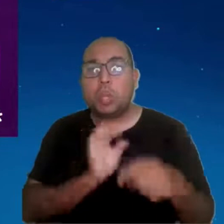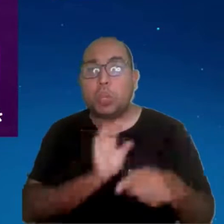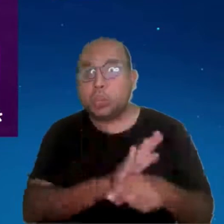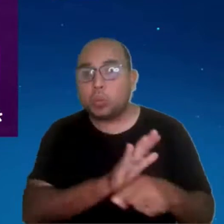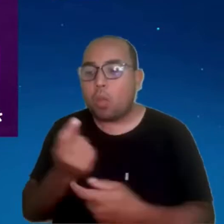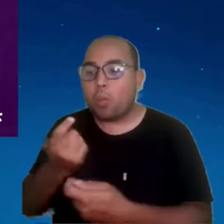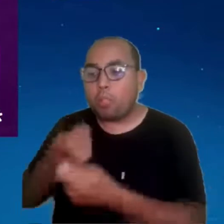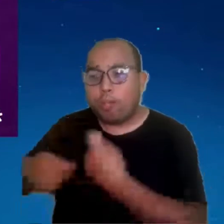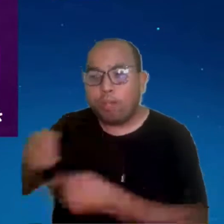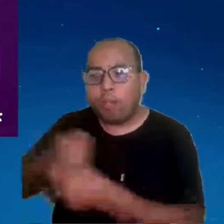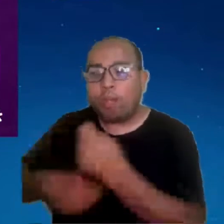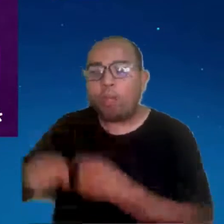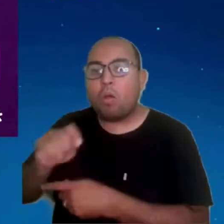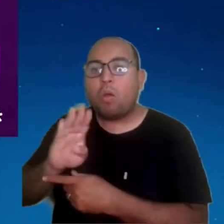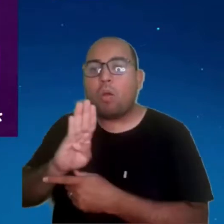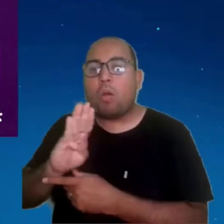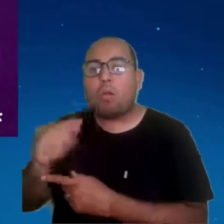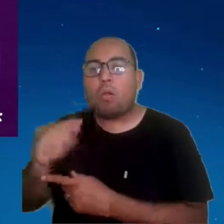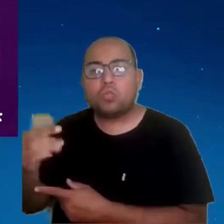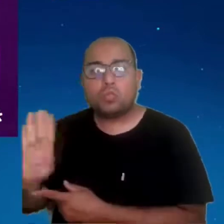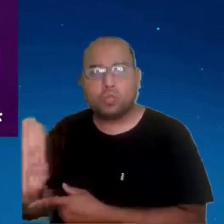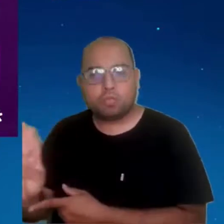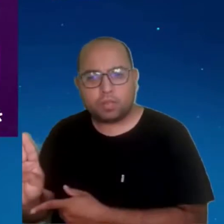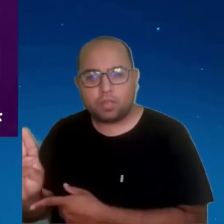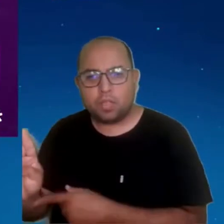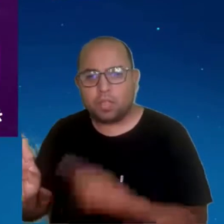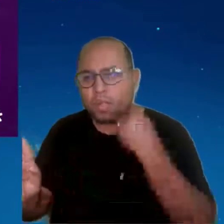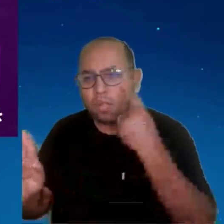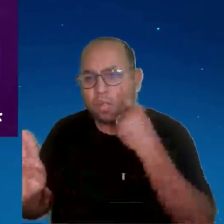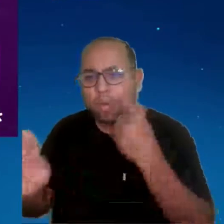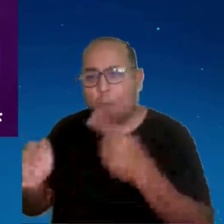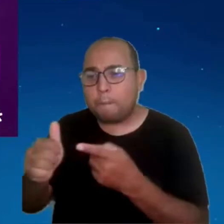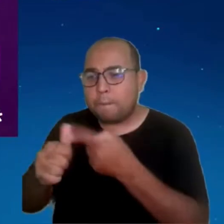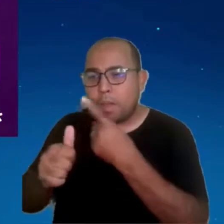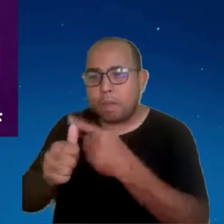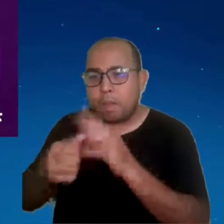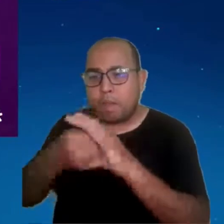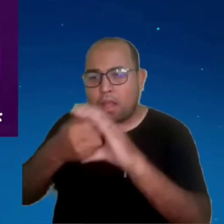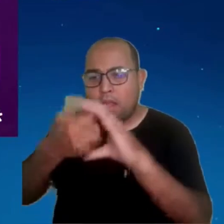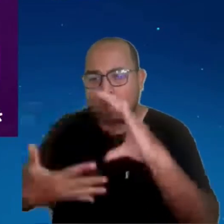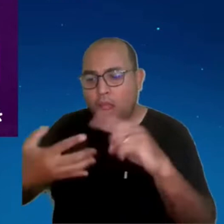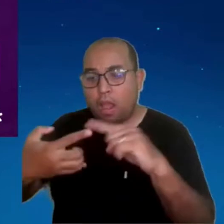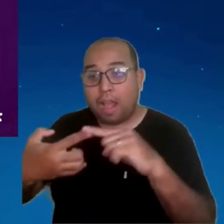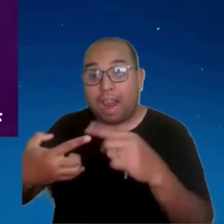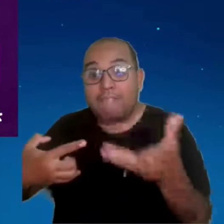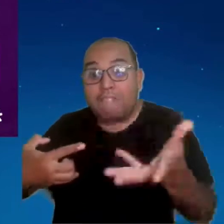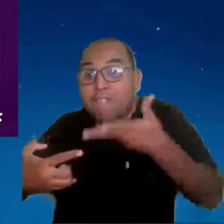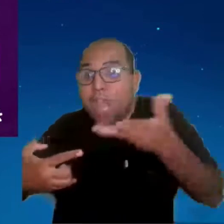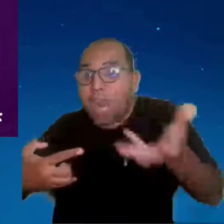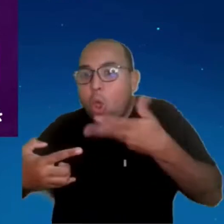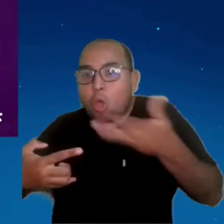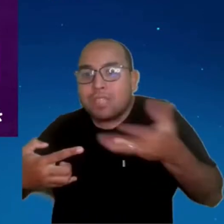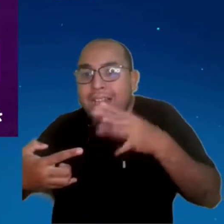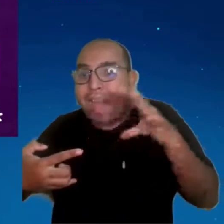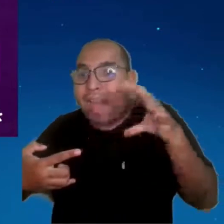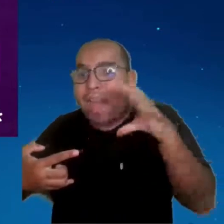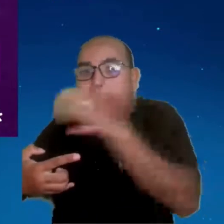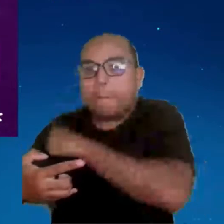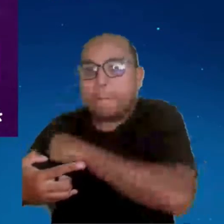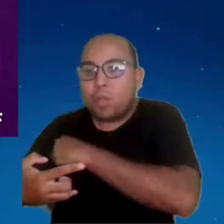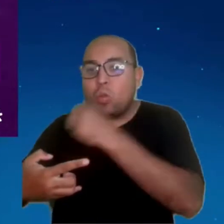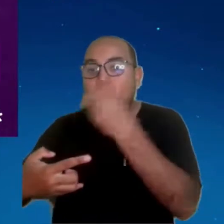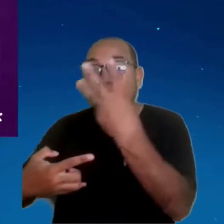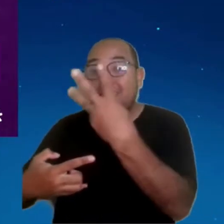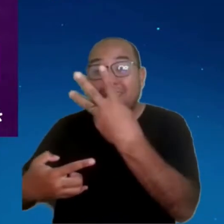está no B2B. Por quê? Na hora que você olha o primeiro atributo, que é velocidade, a gente vai ter 30 vezes mais velocidade que a gente tem no 4G.